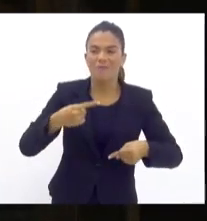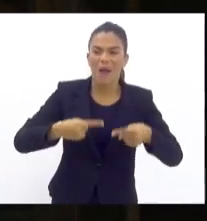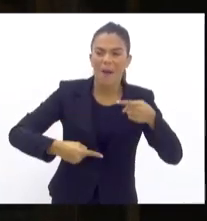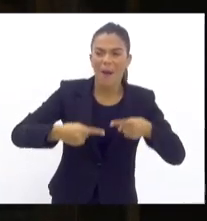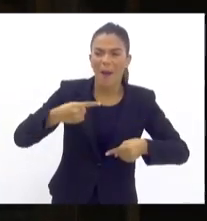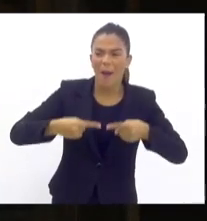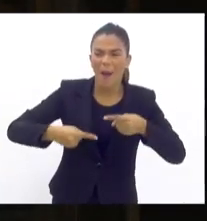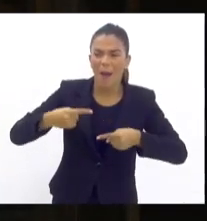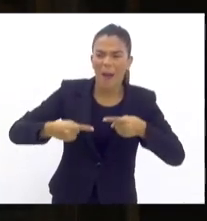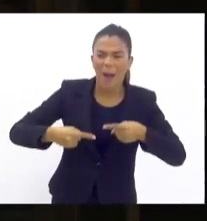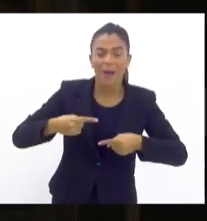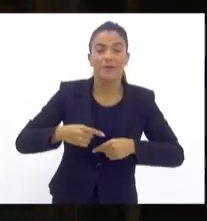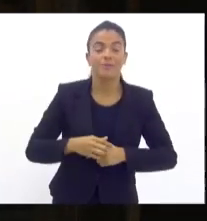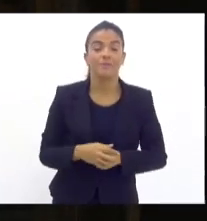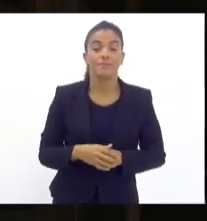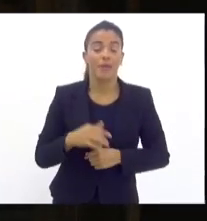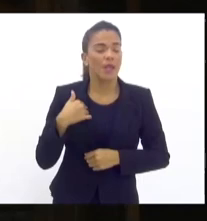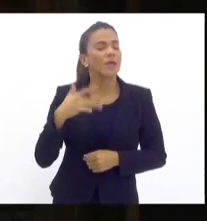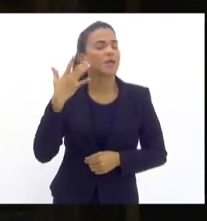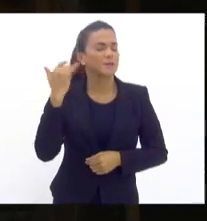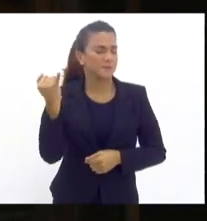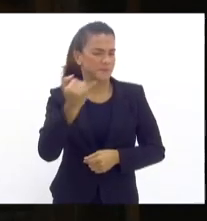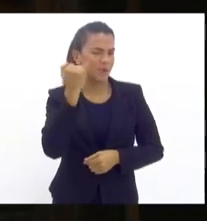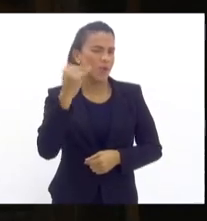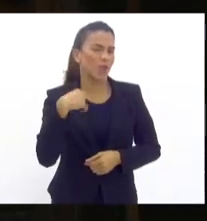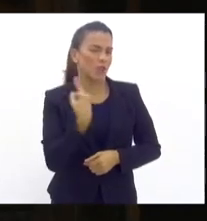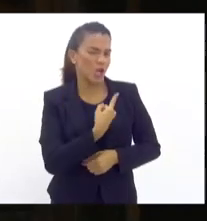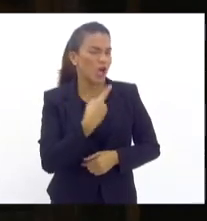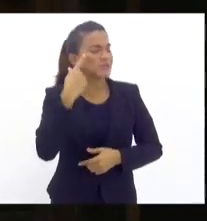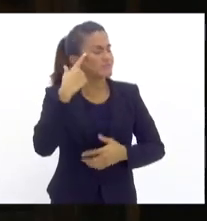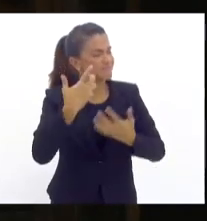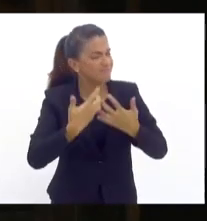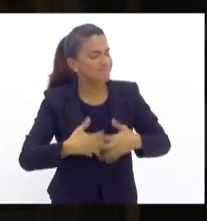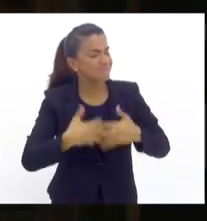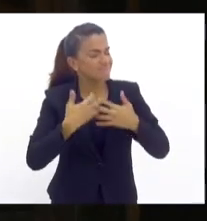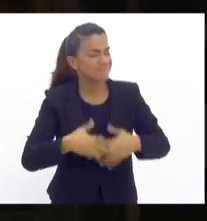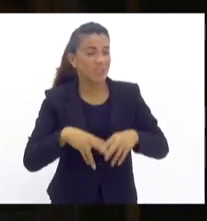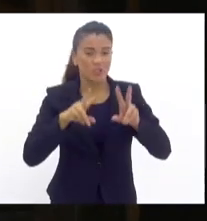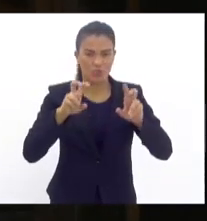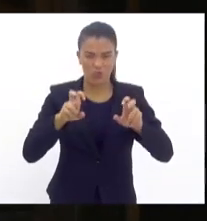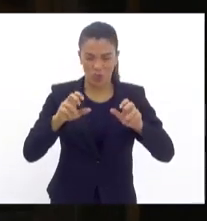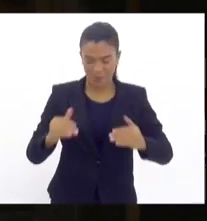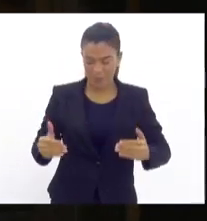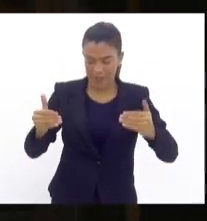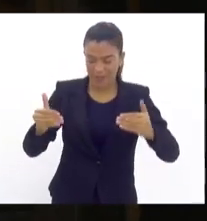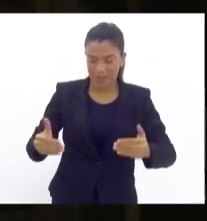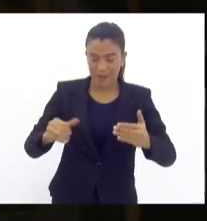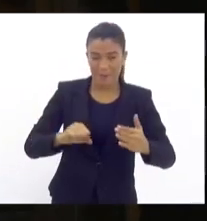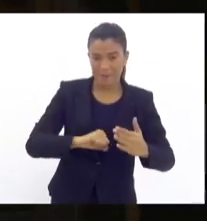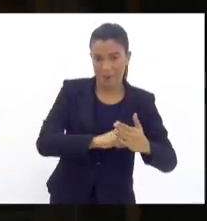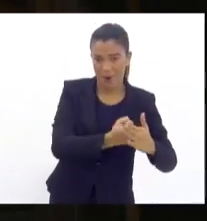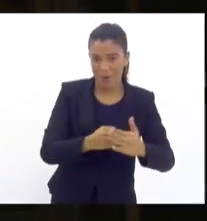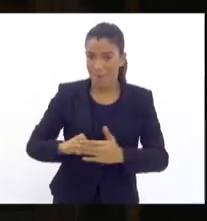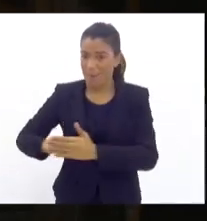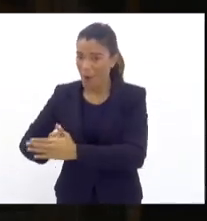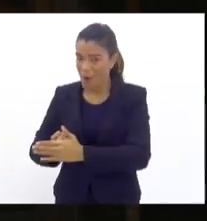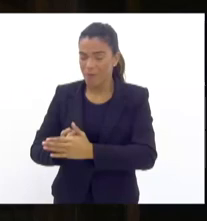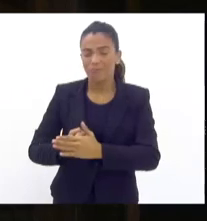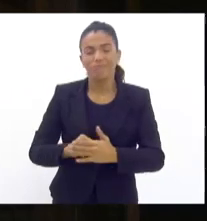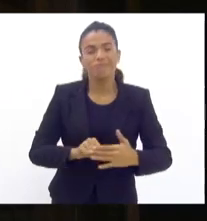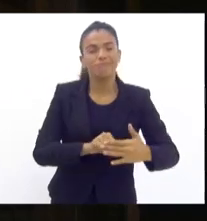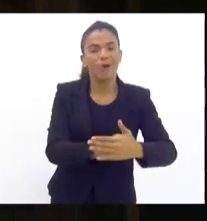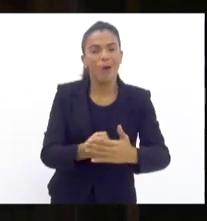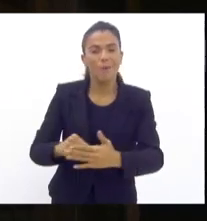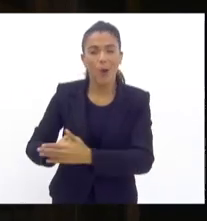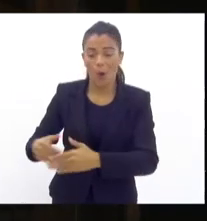Eu acho importante nós refletirmos que essa questão da barricada ela coincide esse aumento exponencial